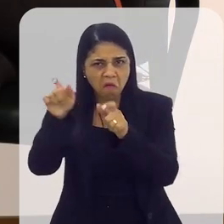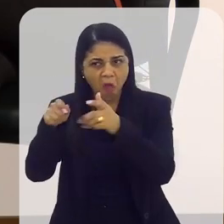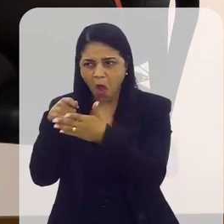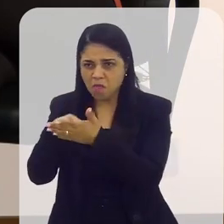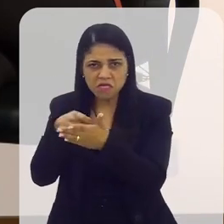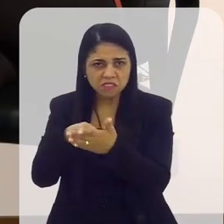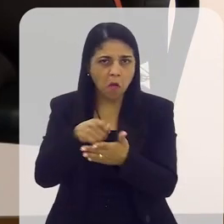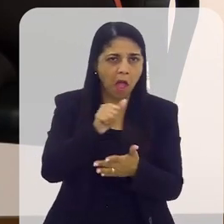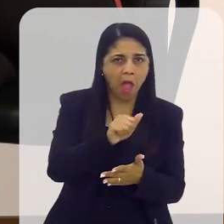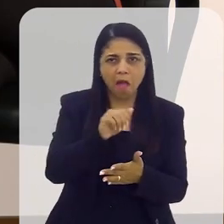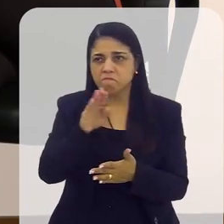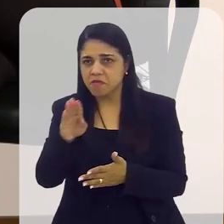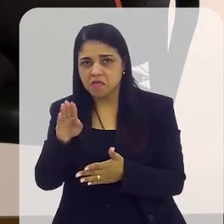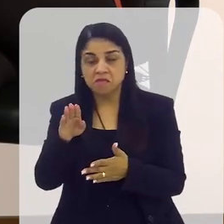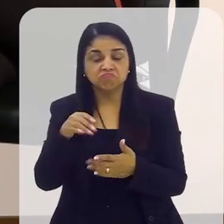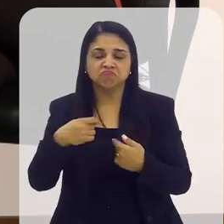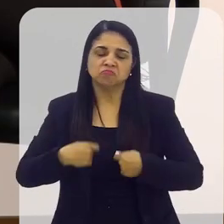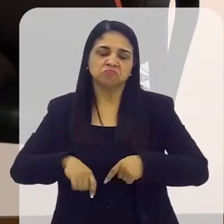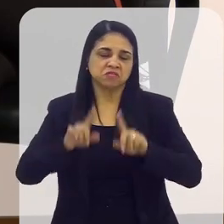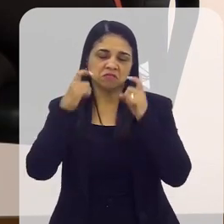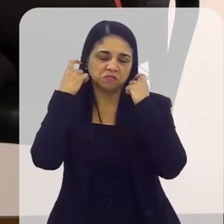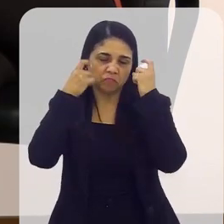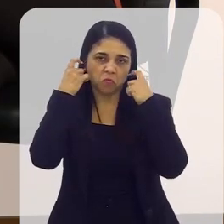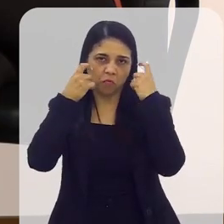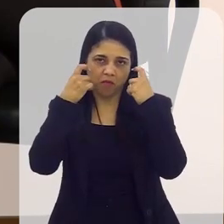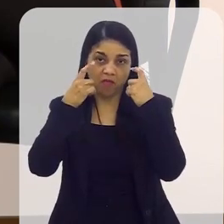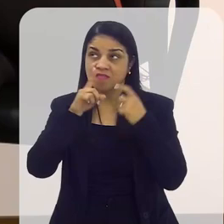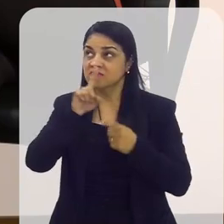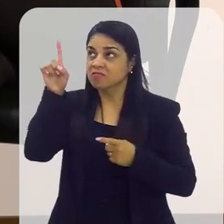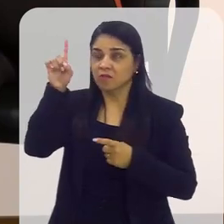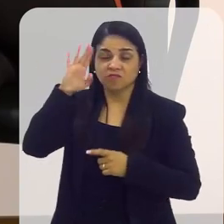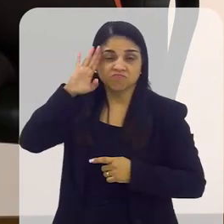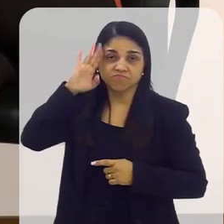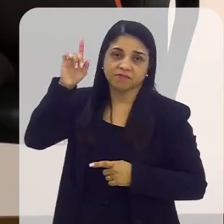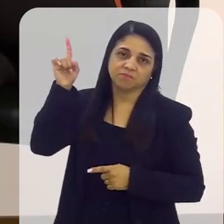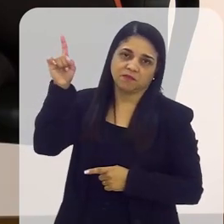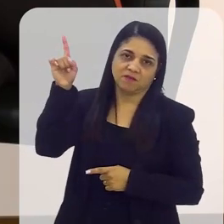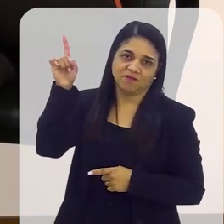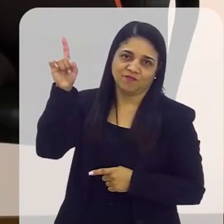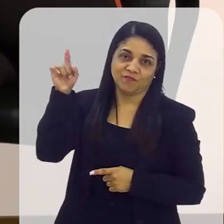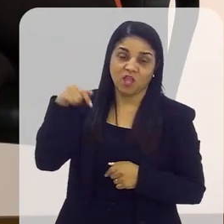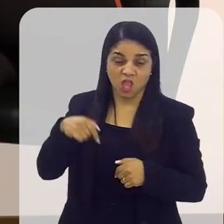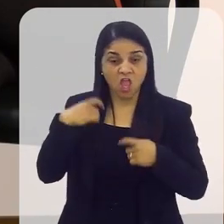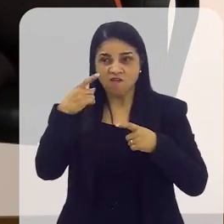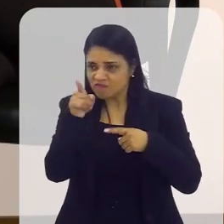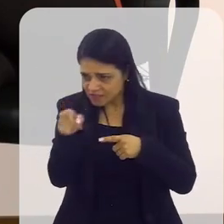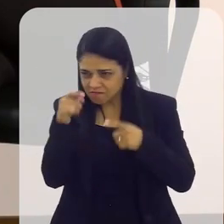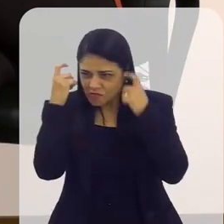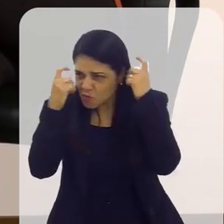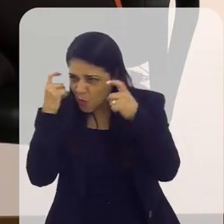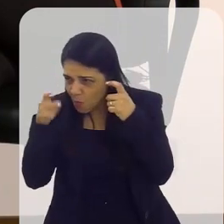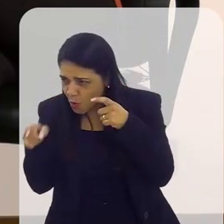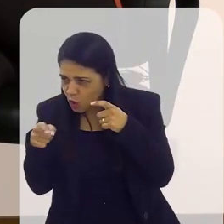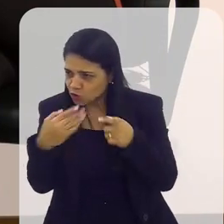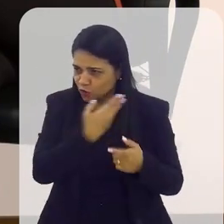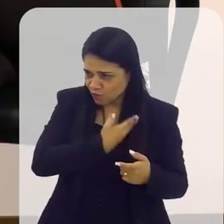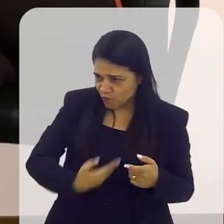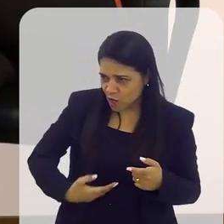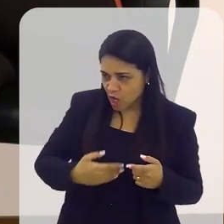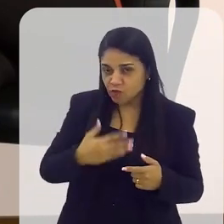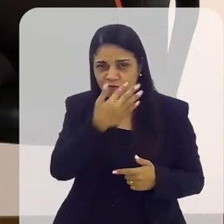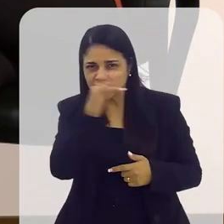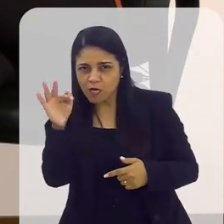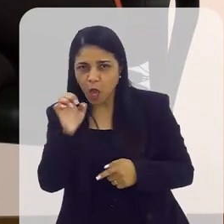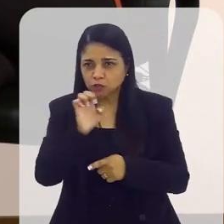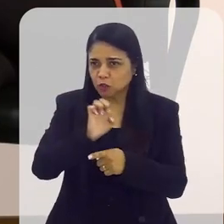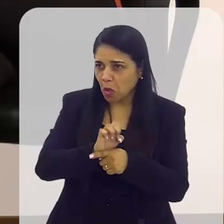se era obrigação de A ou B, eu acho que é uma coisa que você nunca se preocupou. Você fez o tempo todo. Você nunca se preocupou se era obrigação do governo